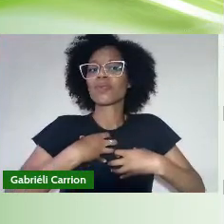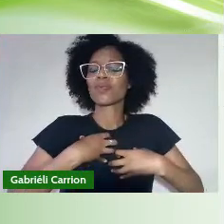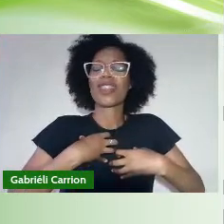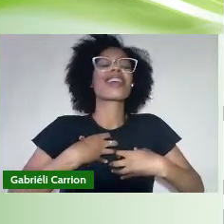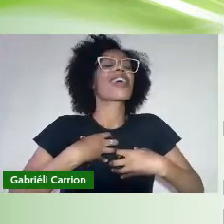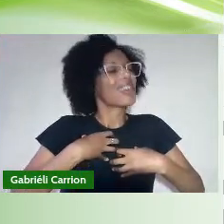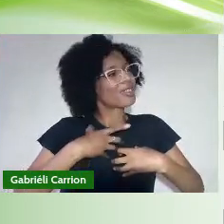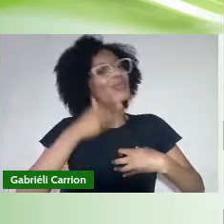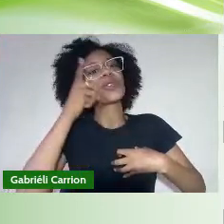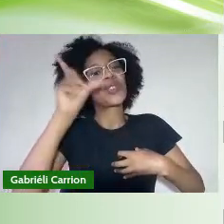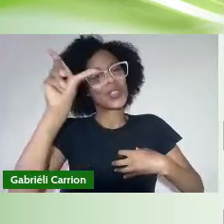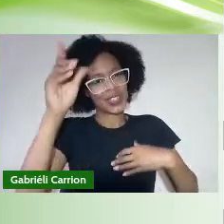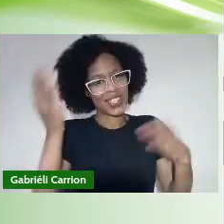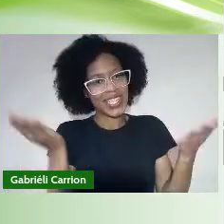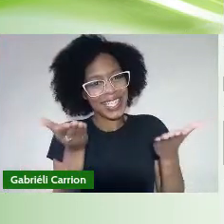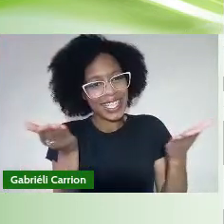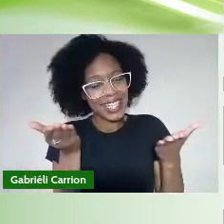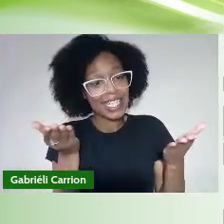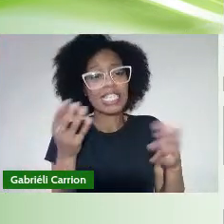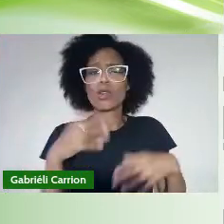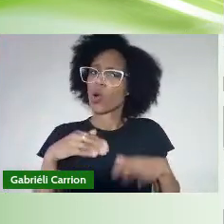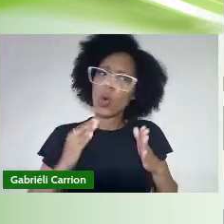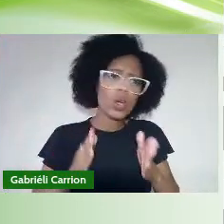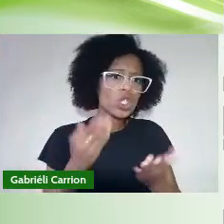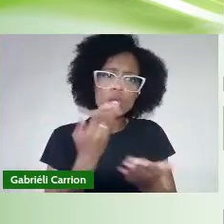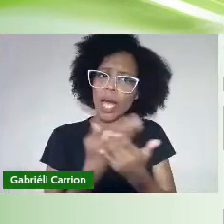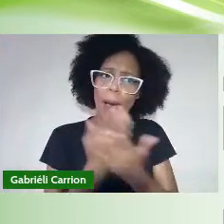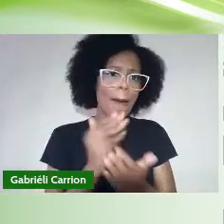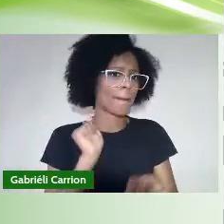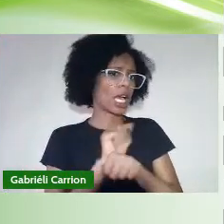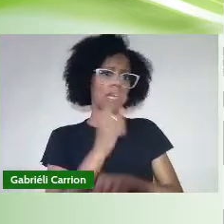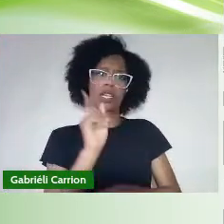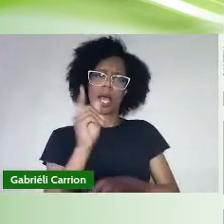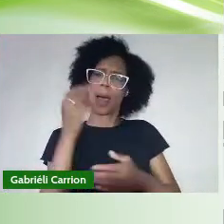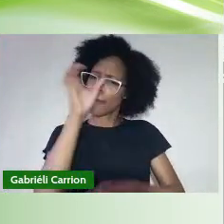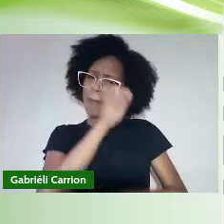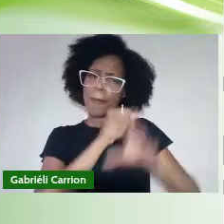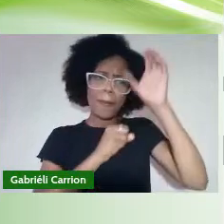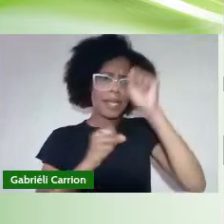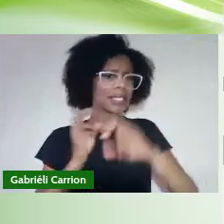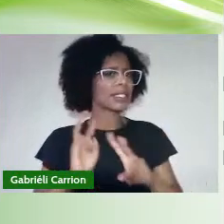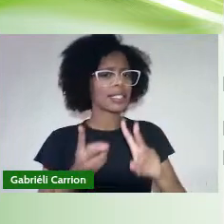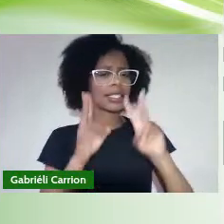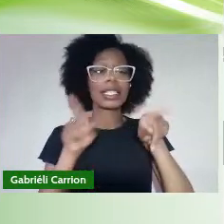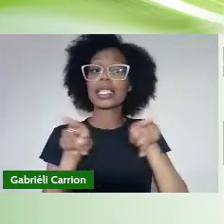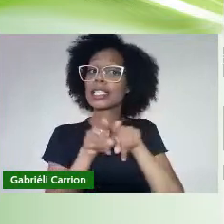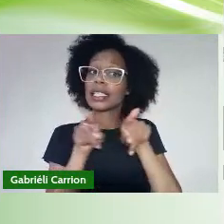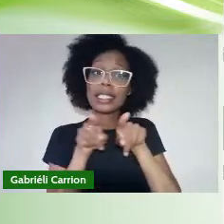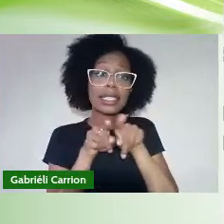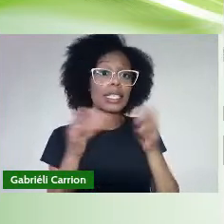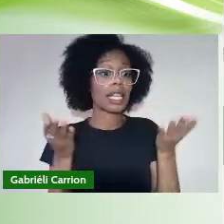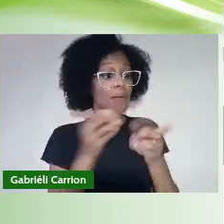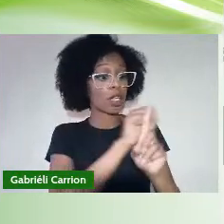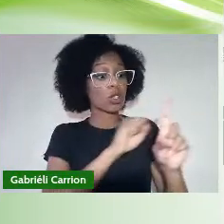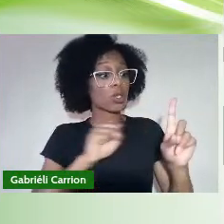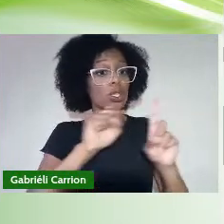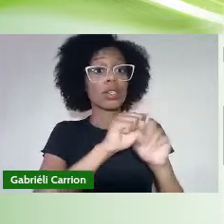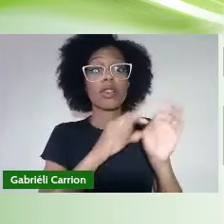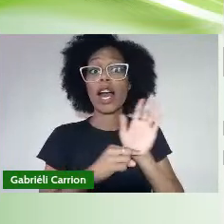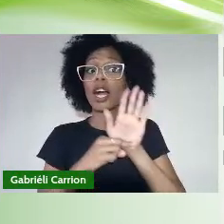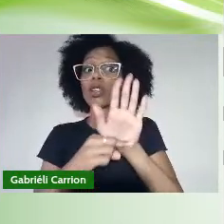experimento Sigam estudando Aprendendo cada vez mais E com a ação De vocês na sociedade Também provoquem